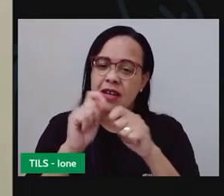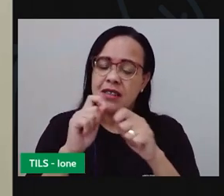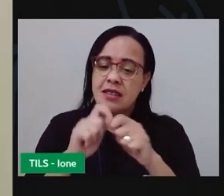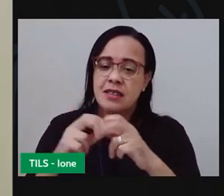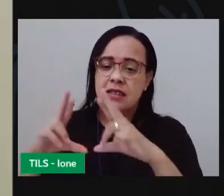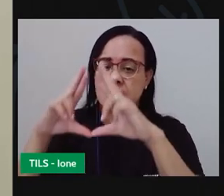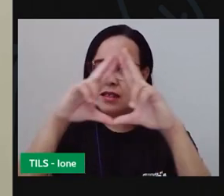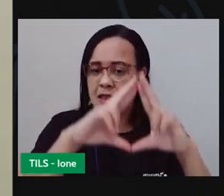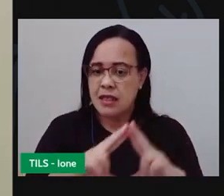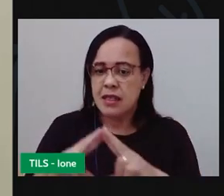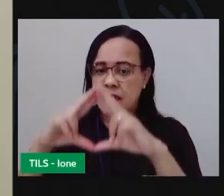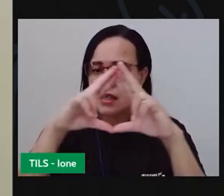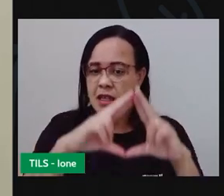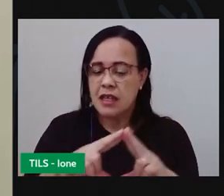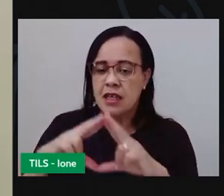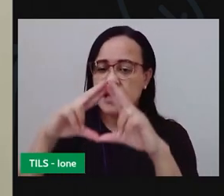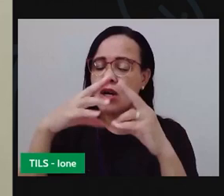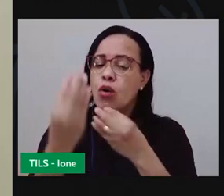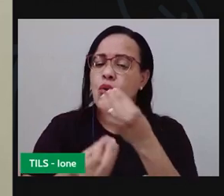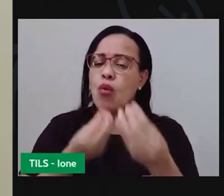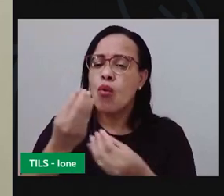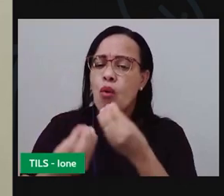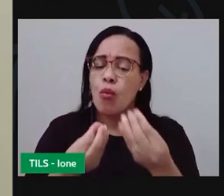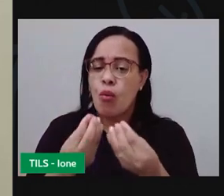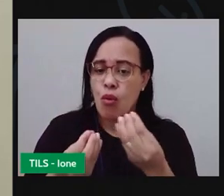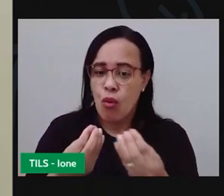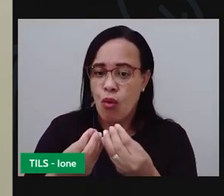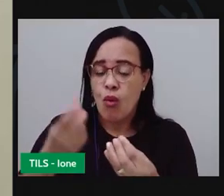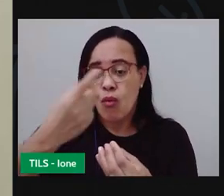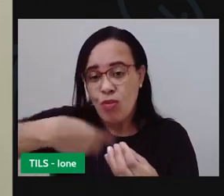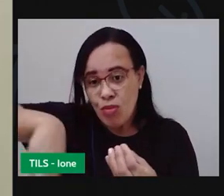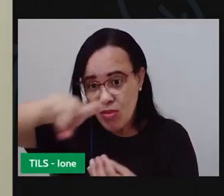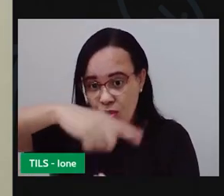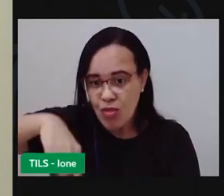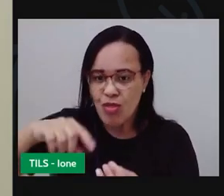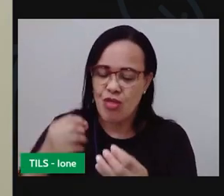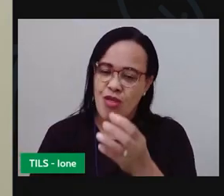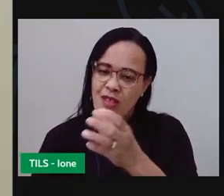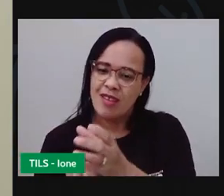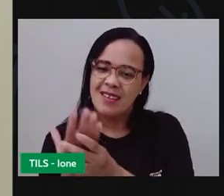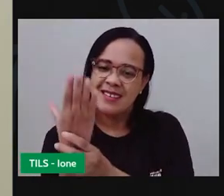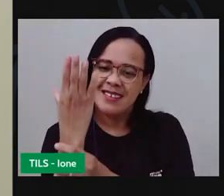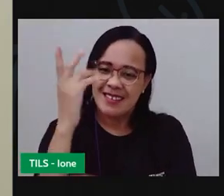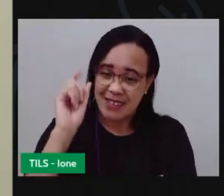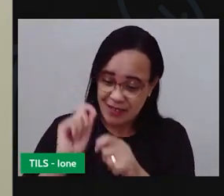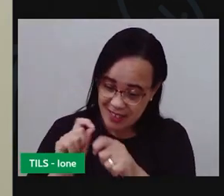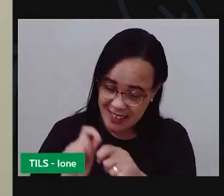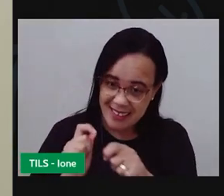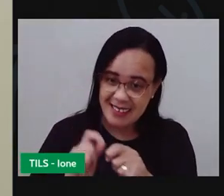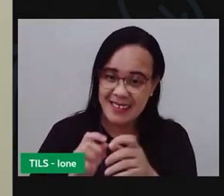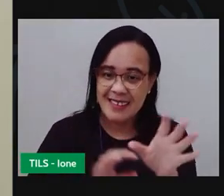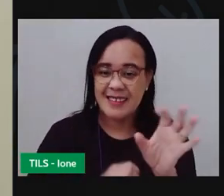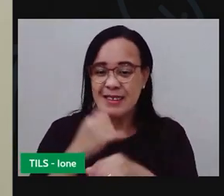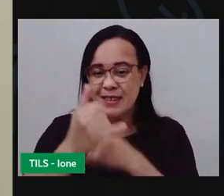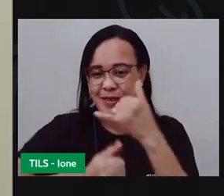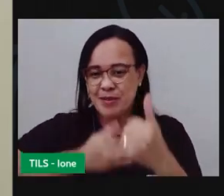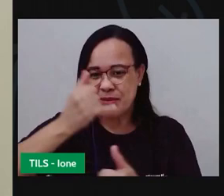reciclagem. A gente vai produzir um brinquedo utilizando garrafa PET.